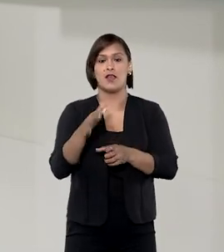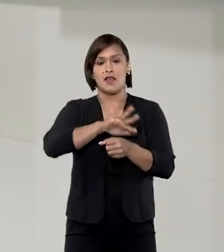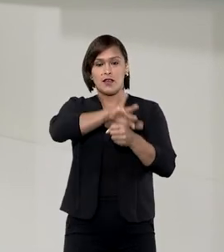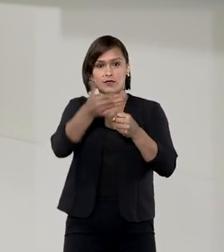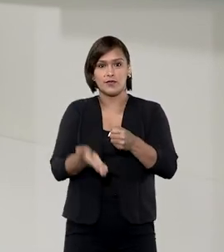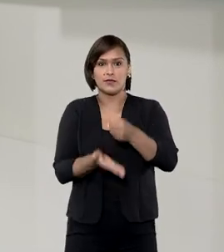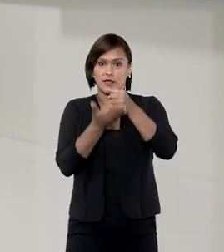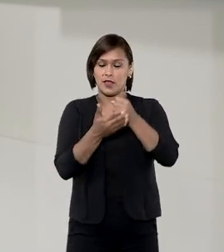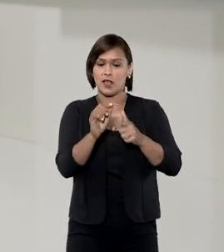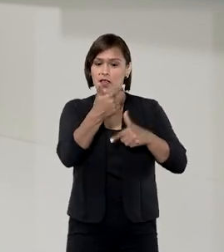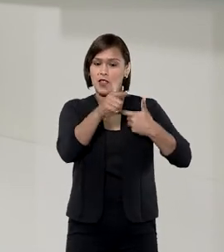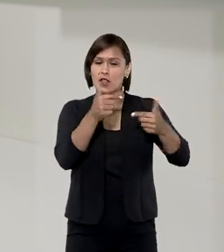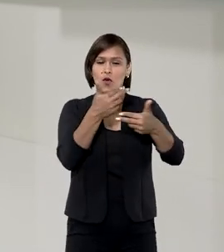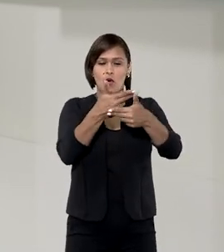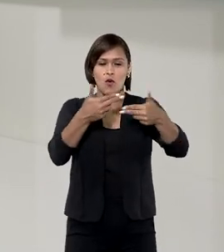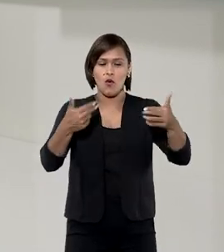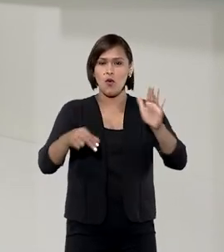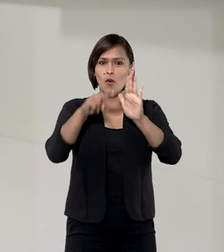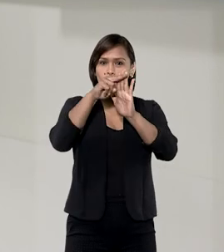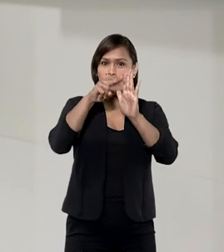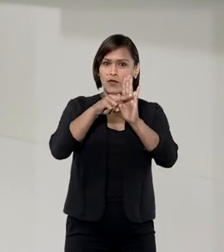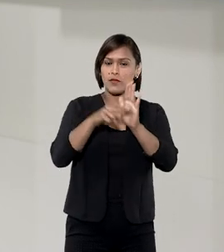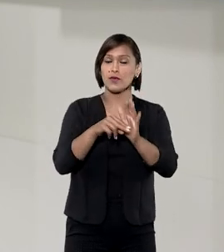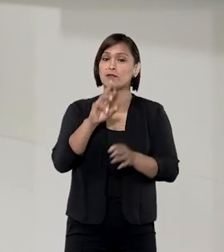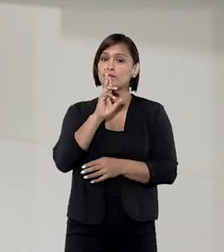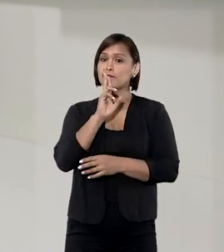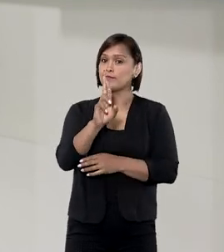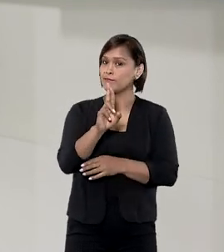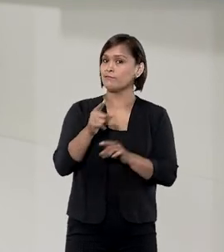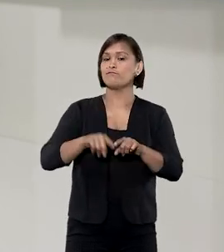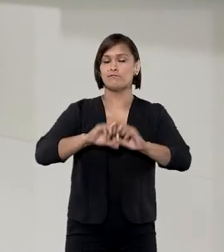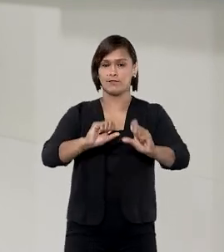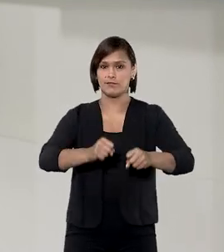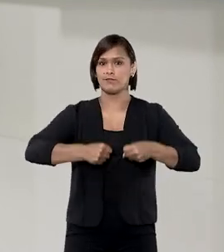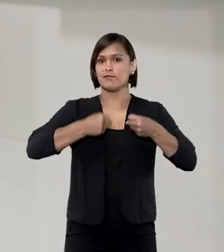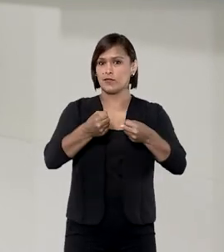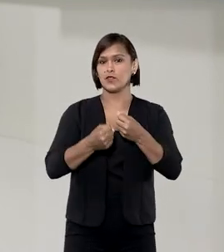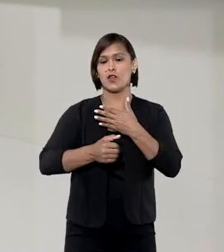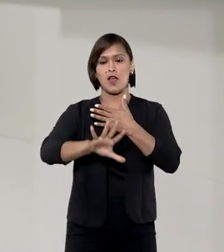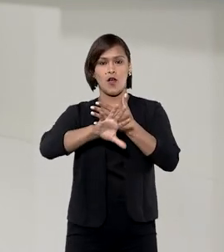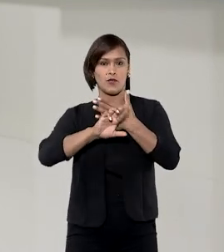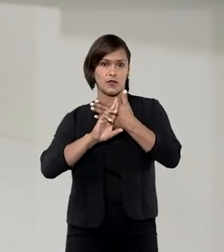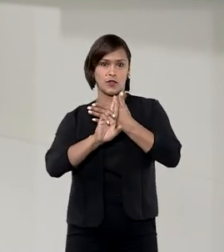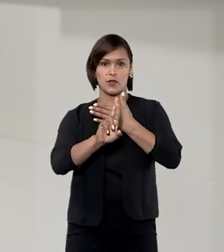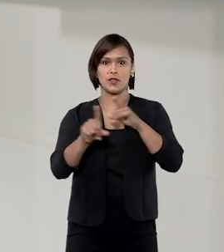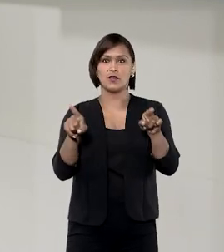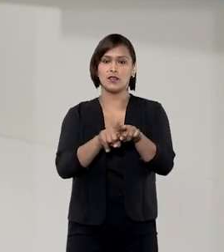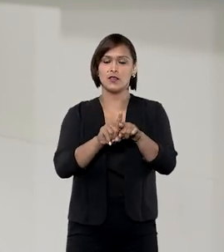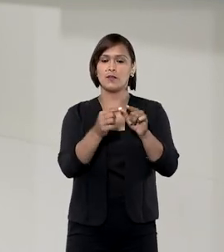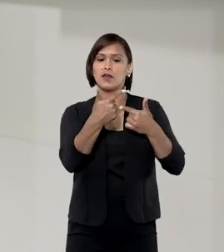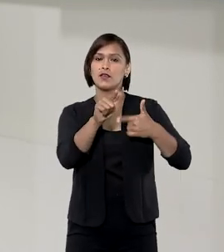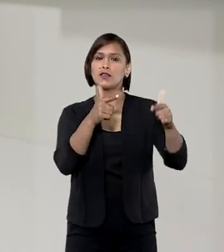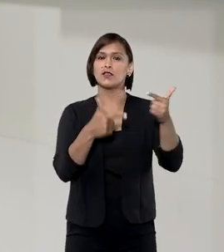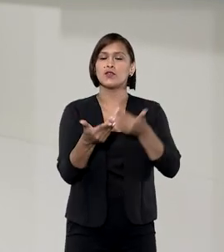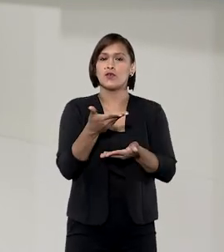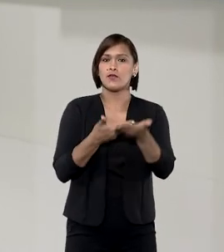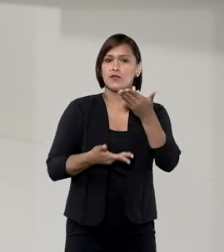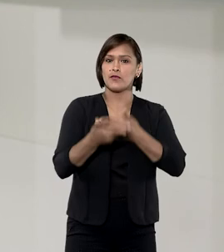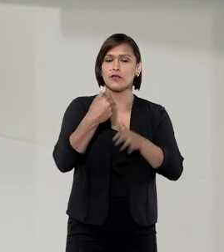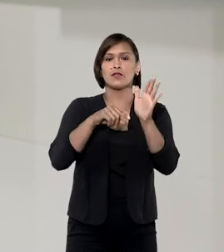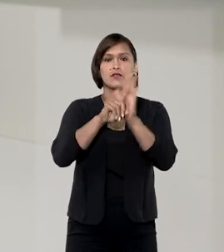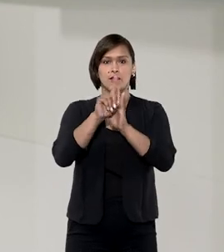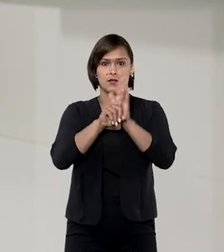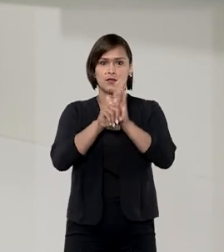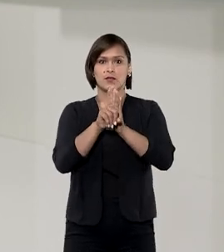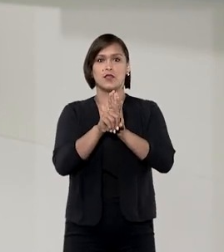sustentabilidade, entre outros campos. Resultado dos esforços da ouvidoria do STJ e das demais unidades envolvidas na